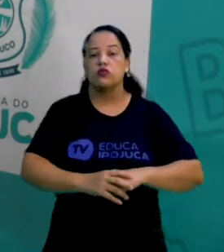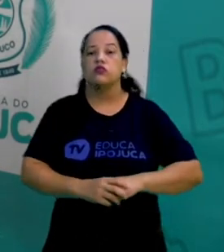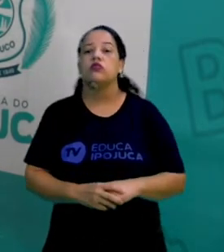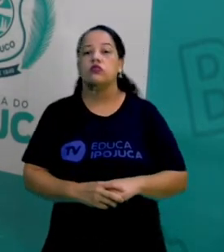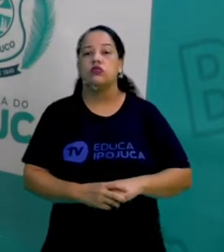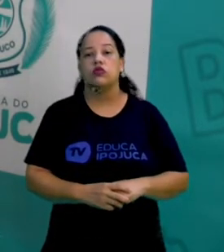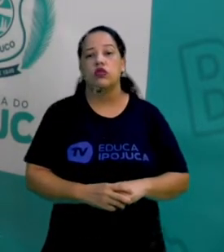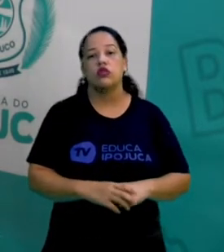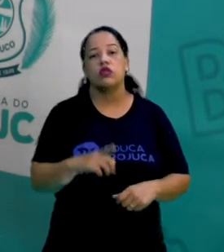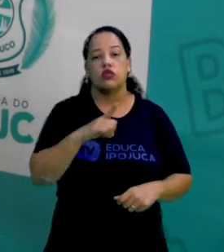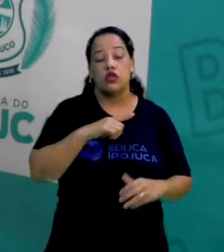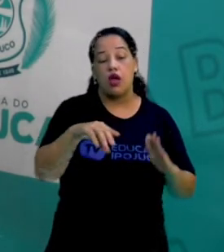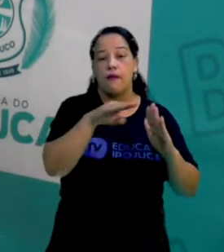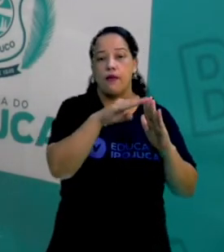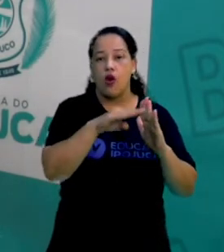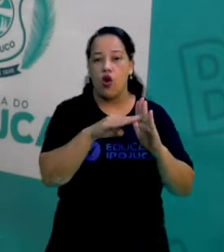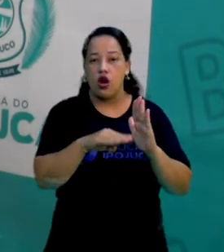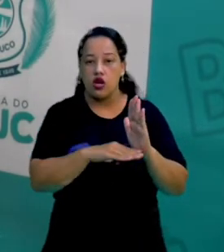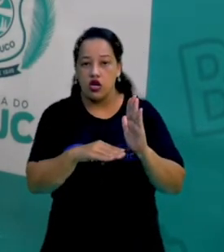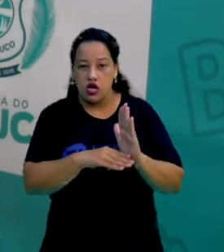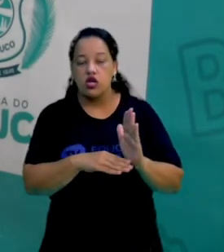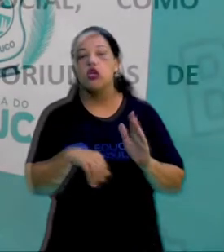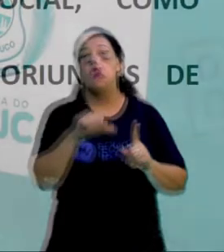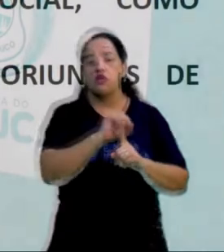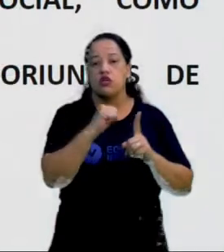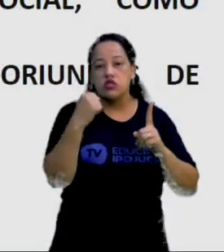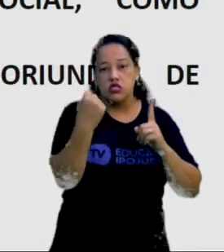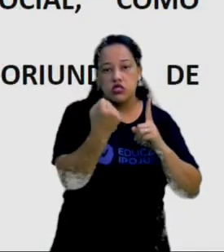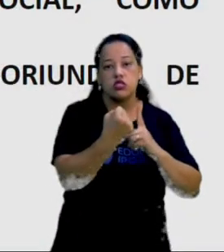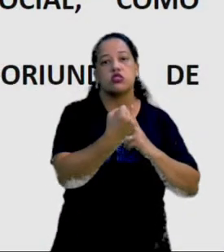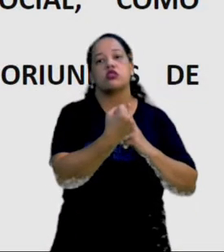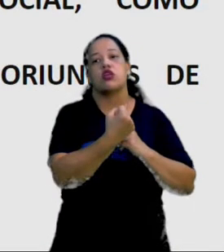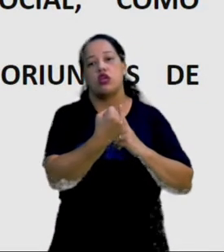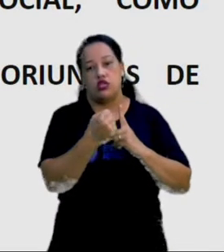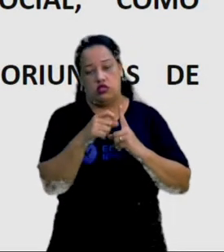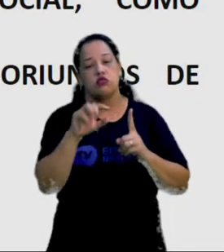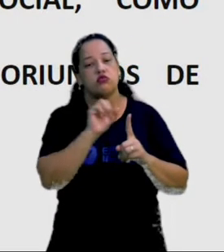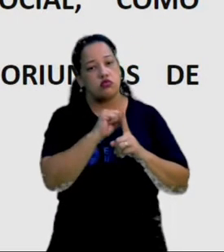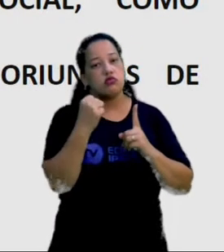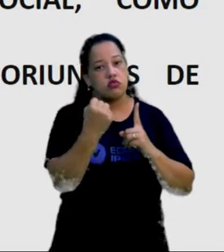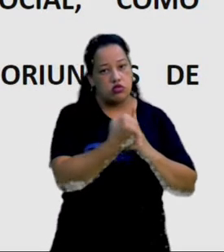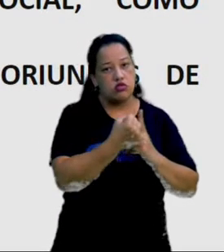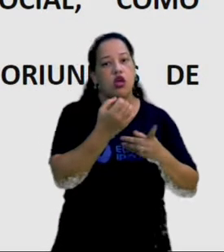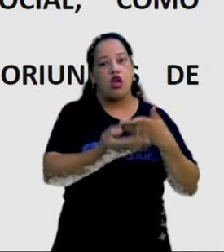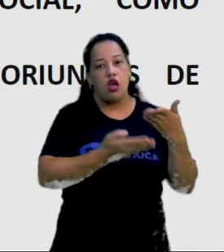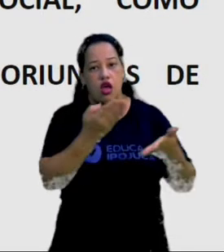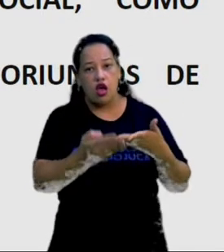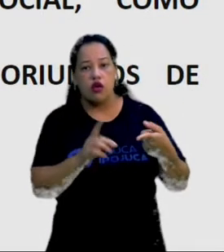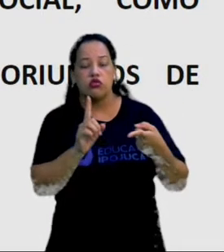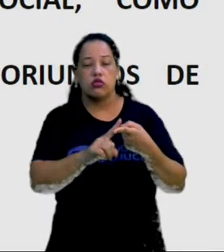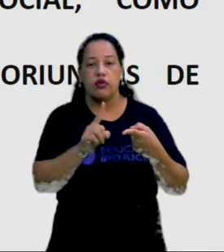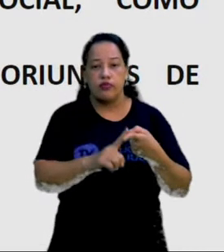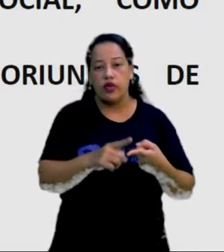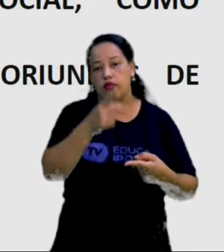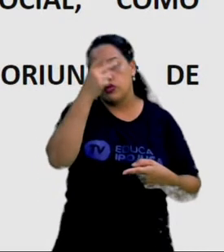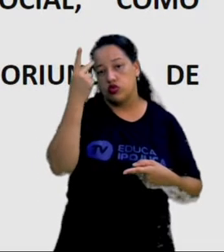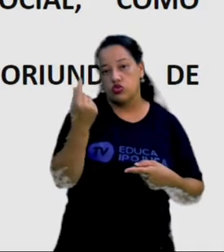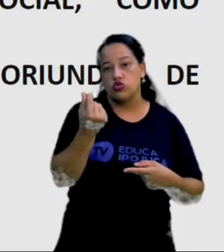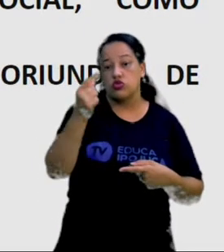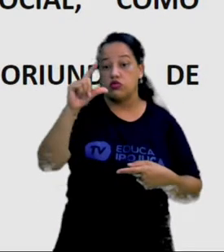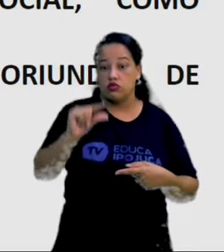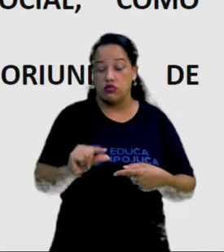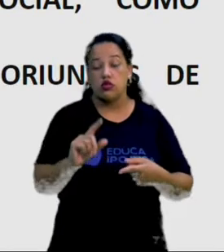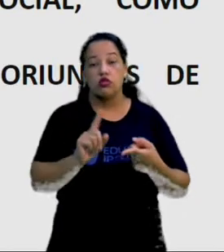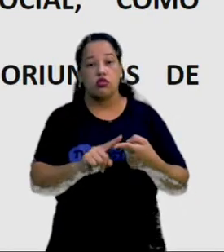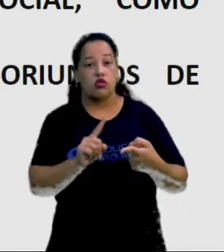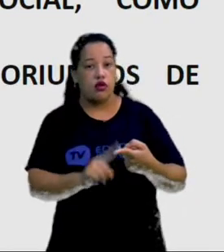Programas de assistência social a pessoas de baixa renda e pessoas em situação de